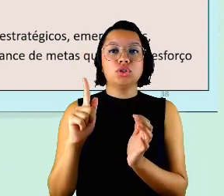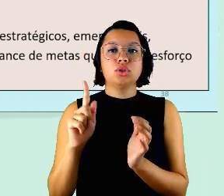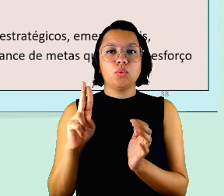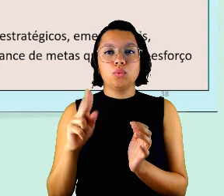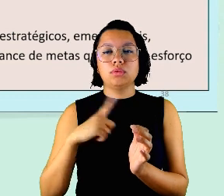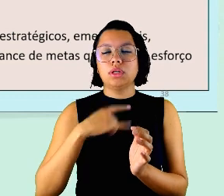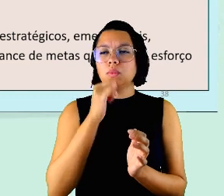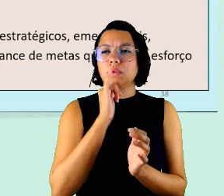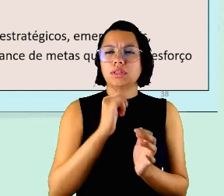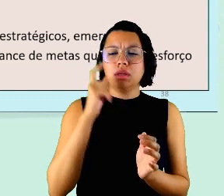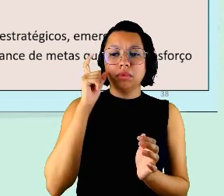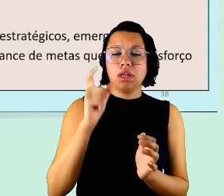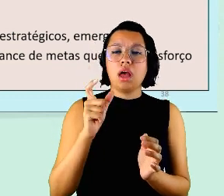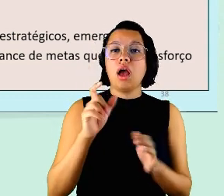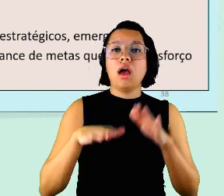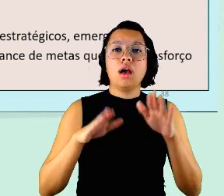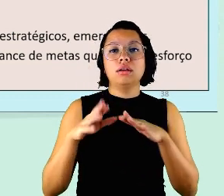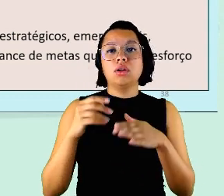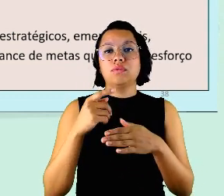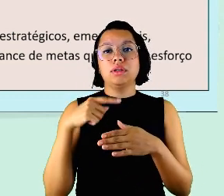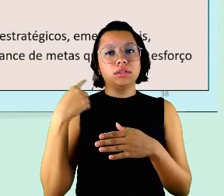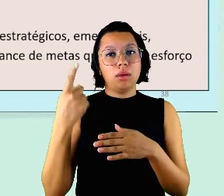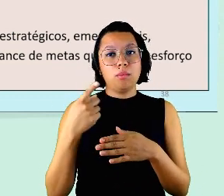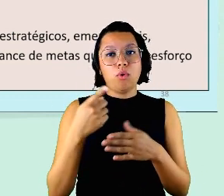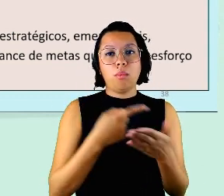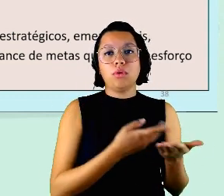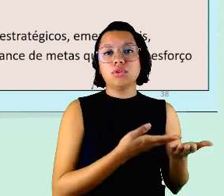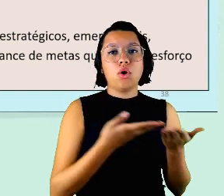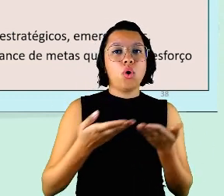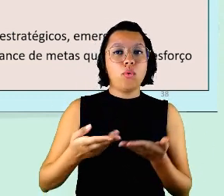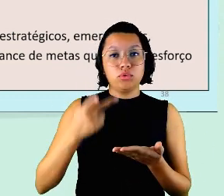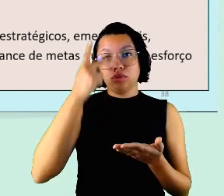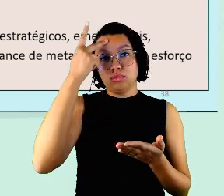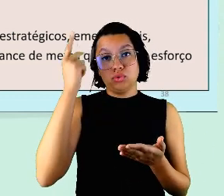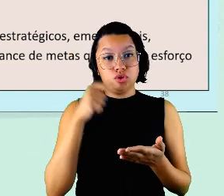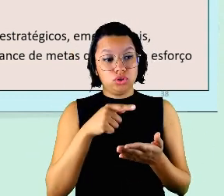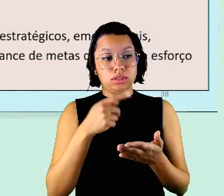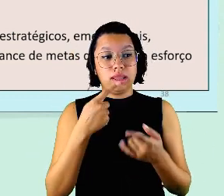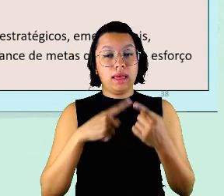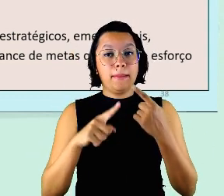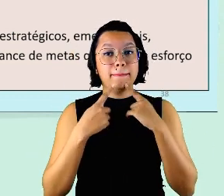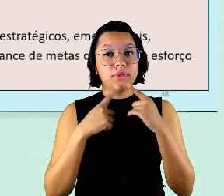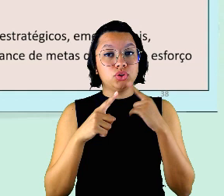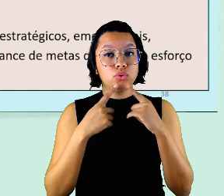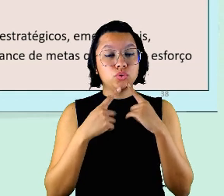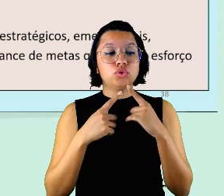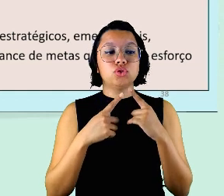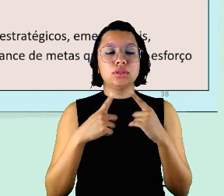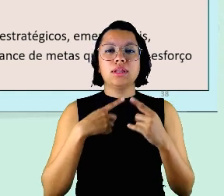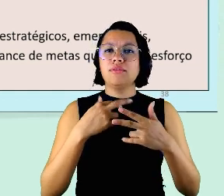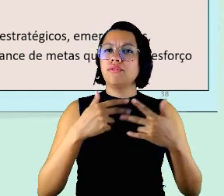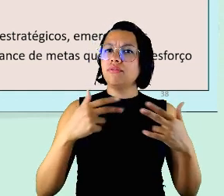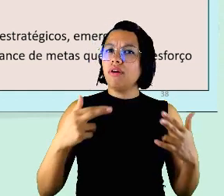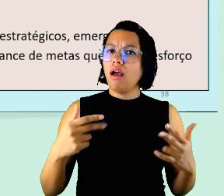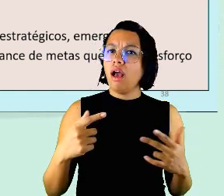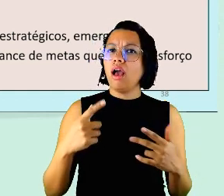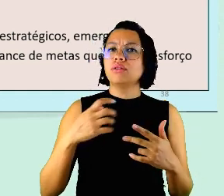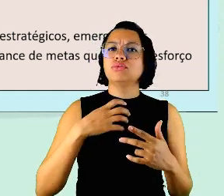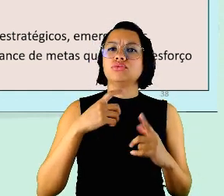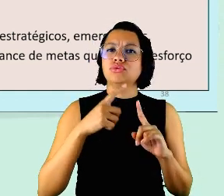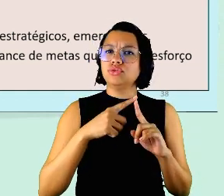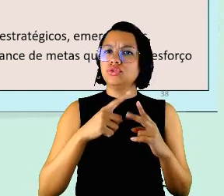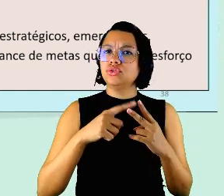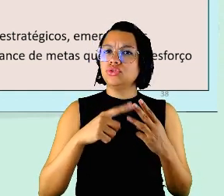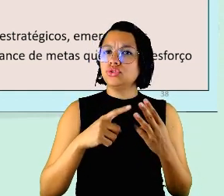interessante que talvez vocês depois possam convidar alguém de lá para discutir eles têm várias modalidades de teletrabalho e uma